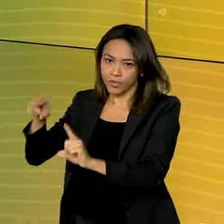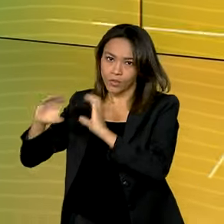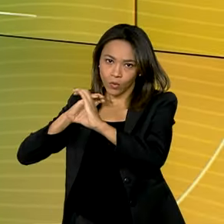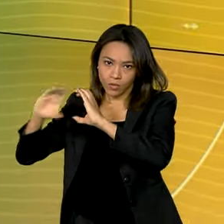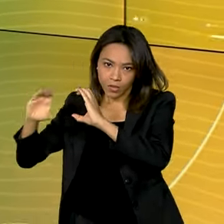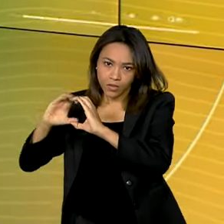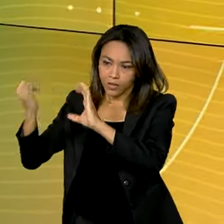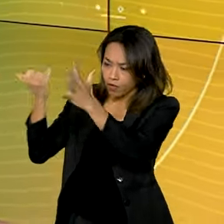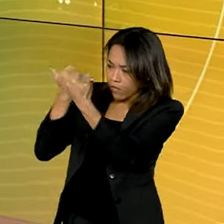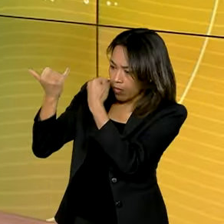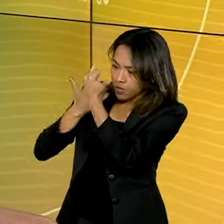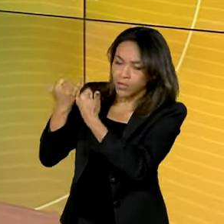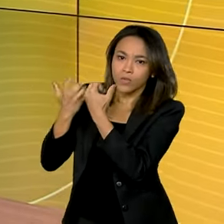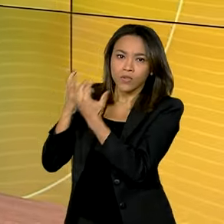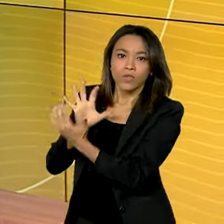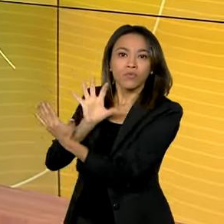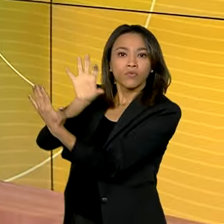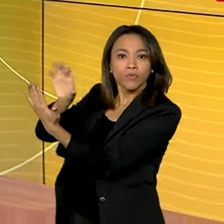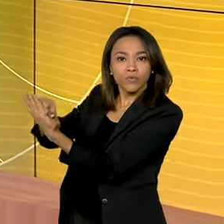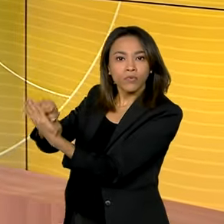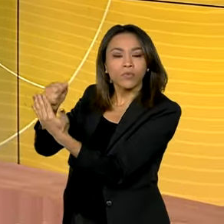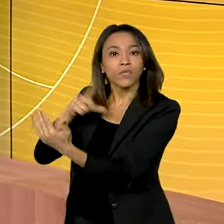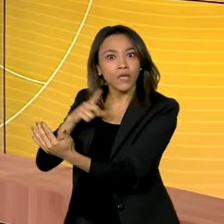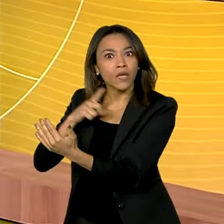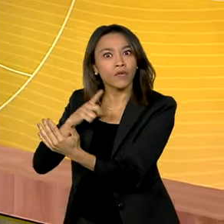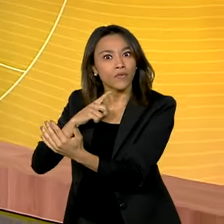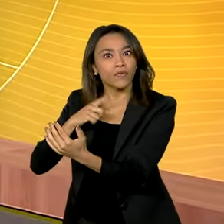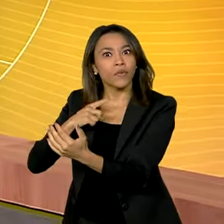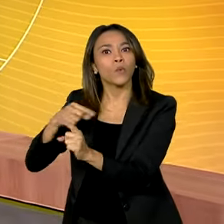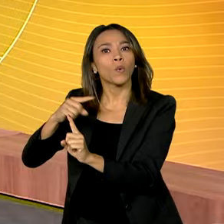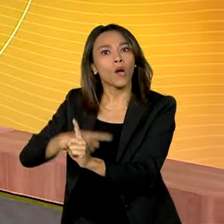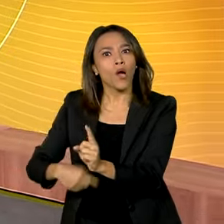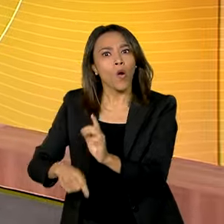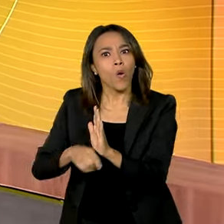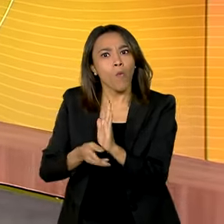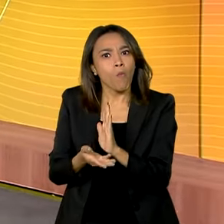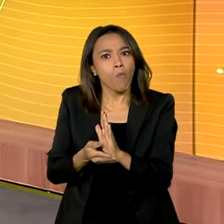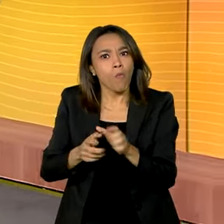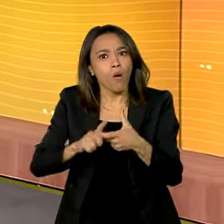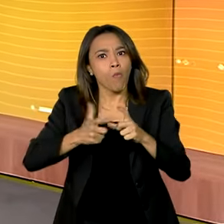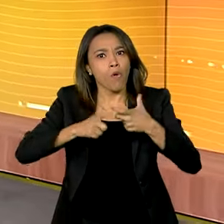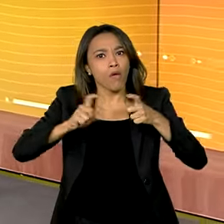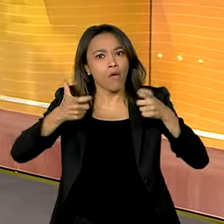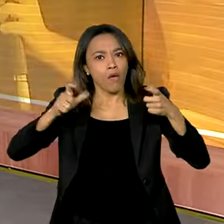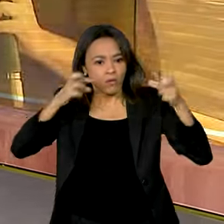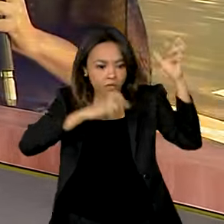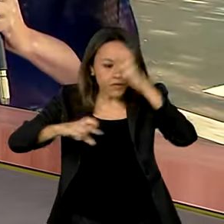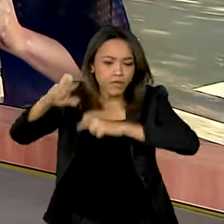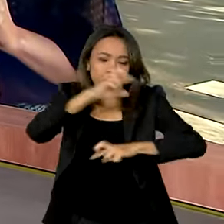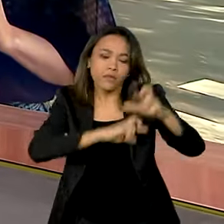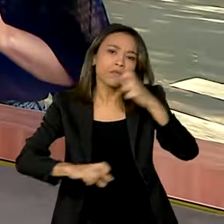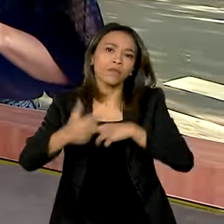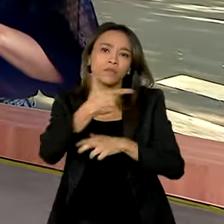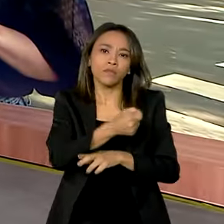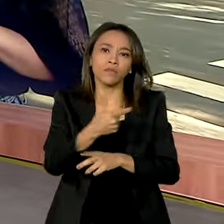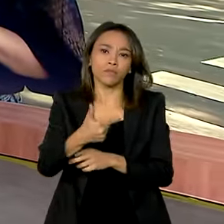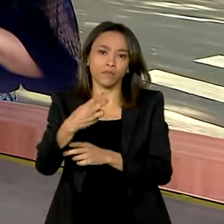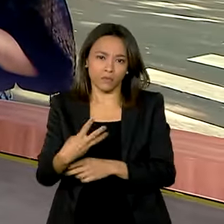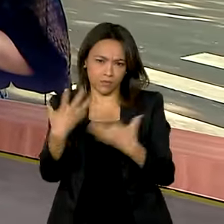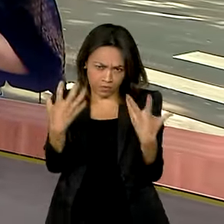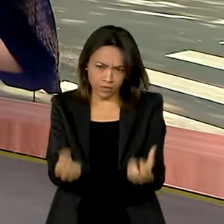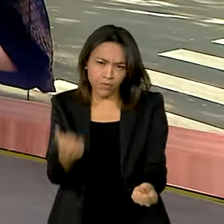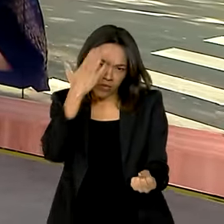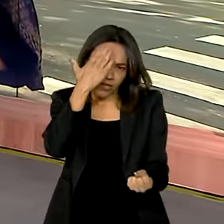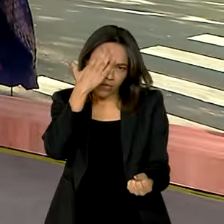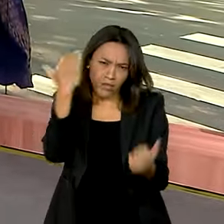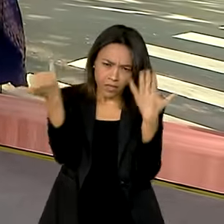da plataforma registraram aumento nas ações de fiscalização ambiental em 2023. Vamos ao Rio de Janeiro saber ao vivo com a